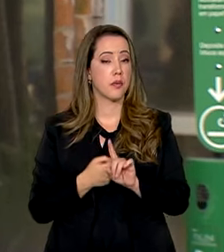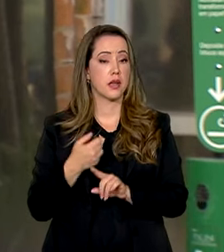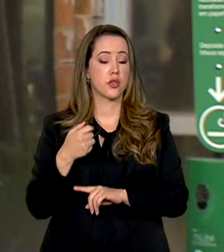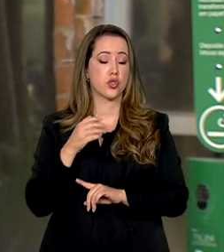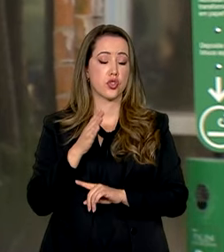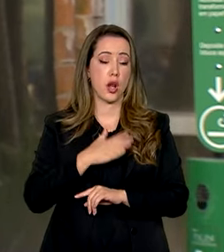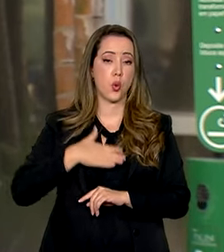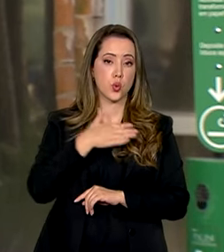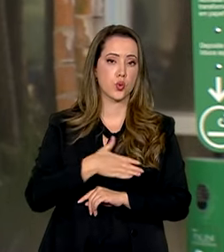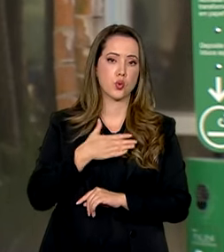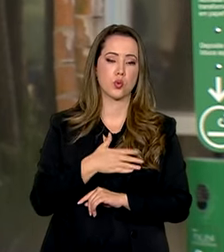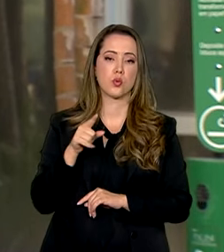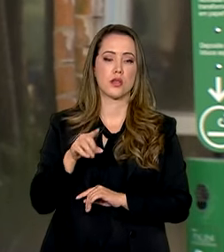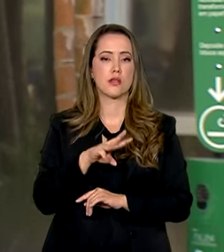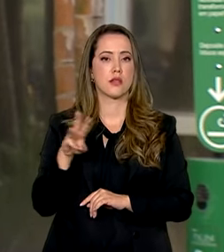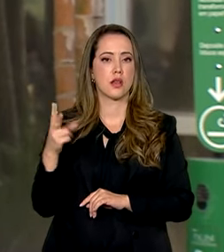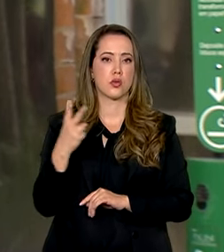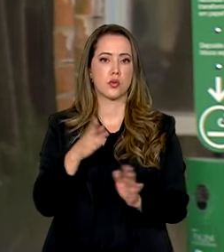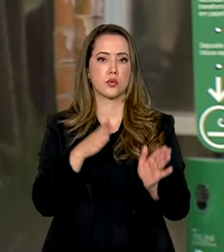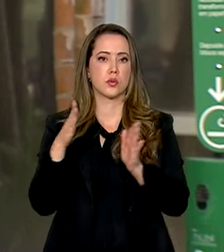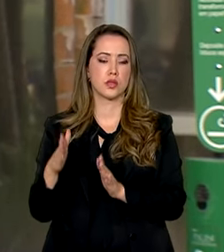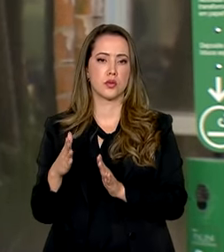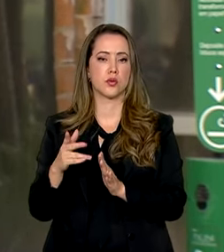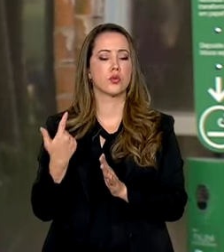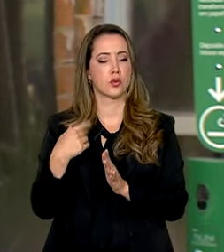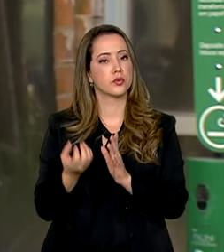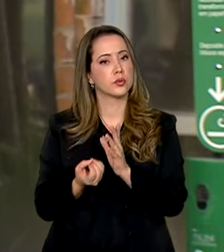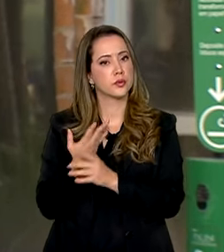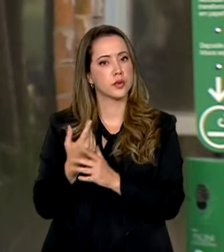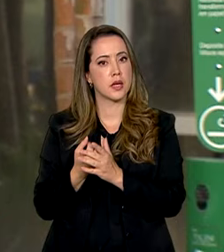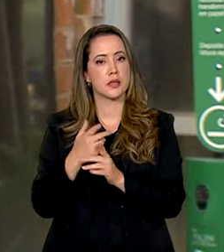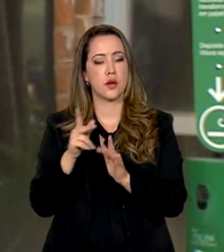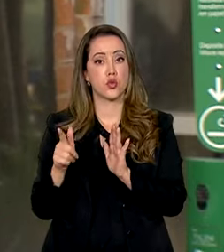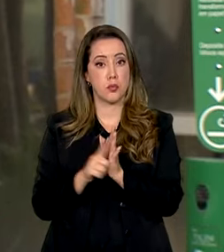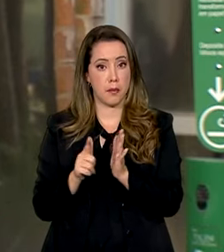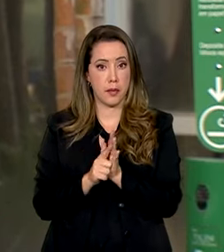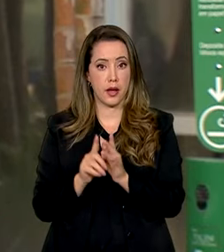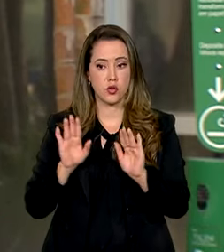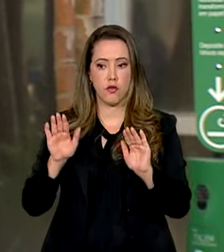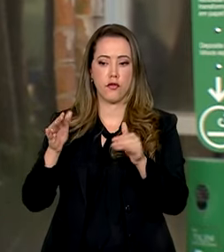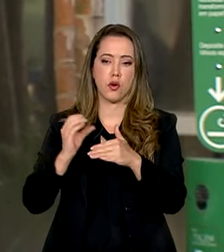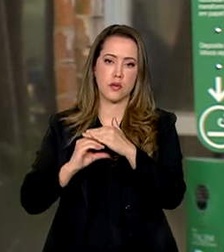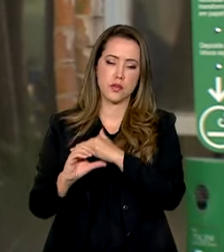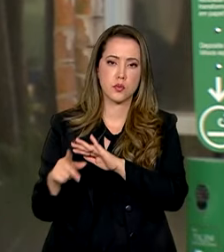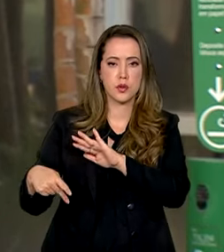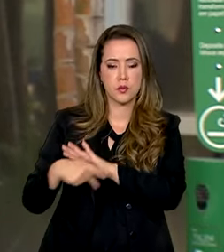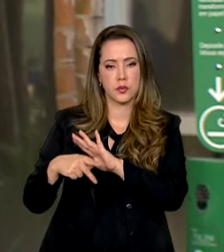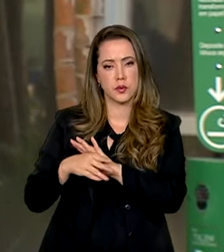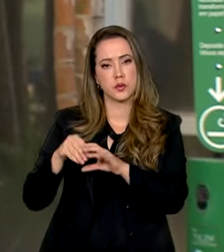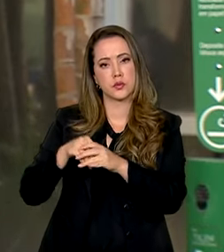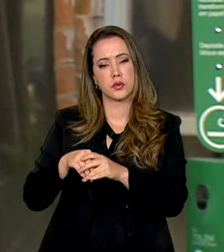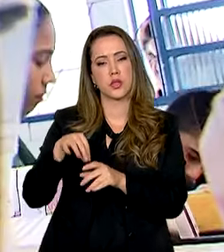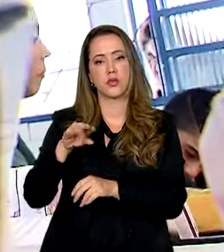Educa Mais é a segunda etapa do lançamento de papéis voltados a investimentos específicos dentro do